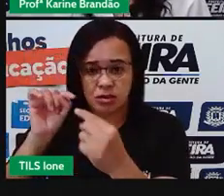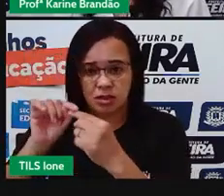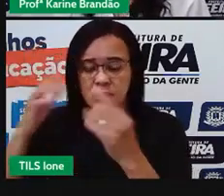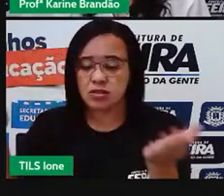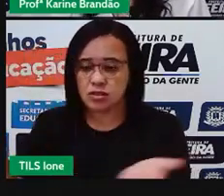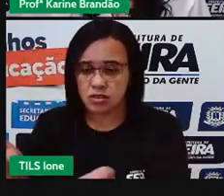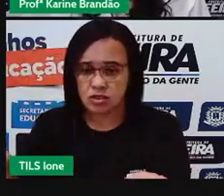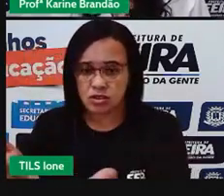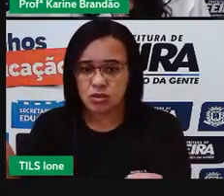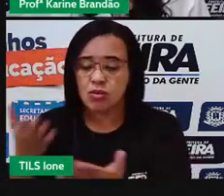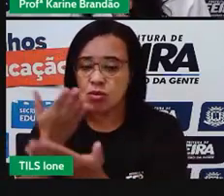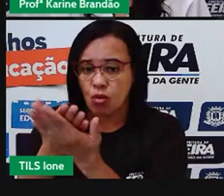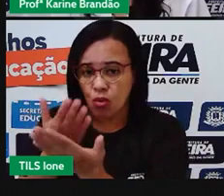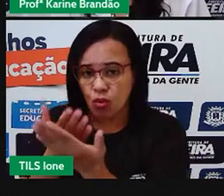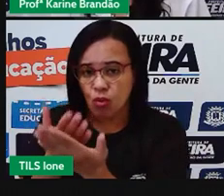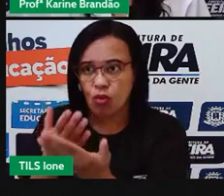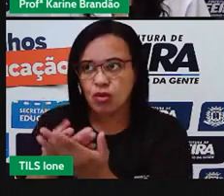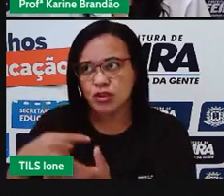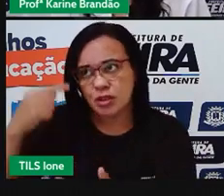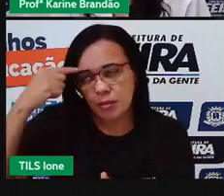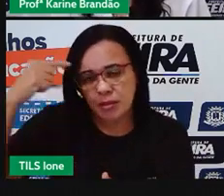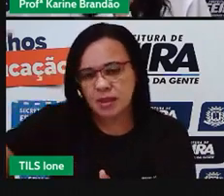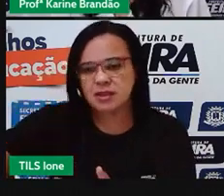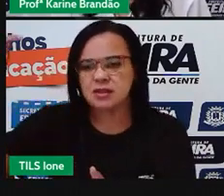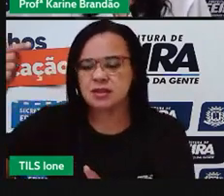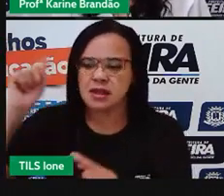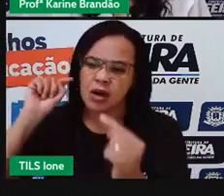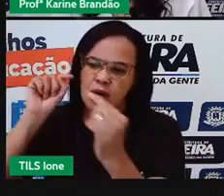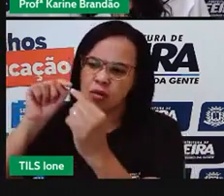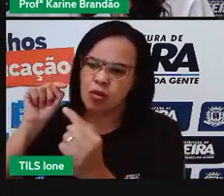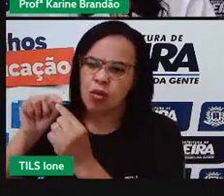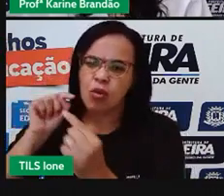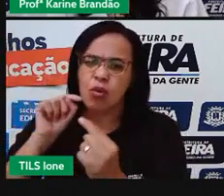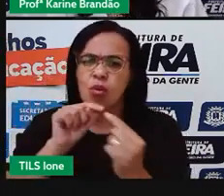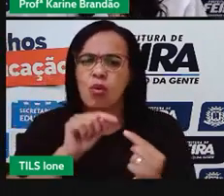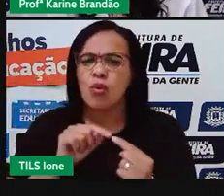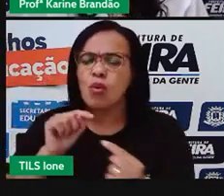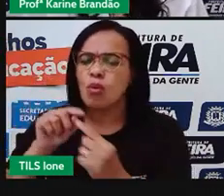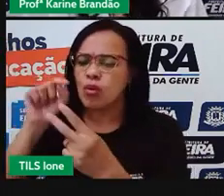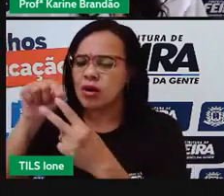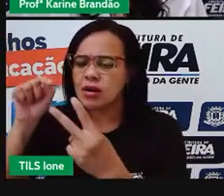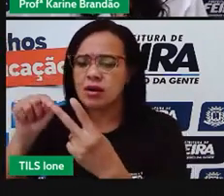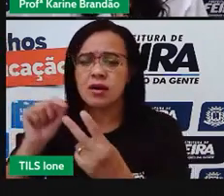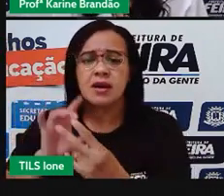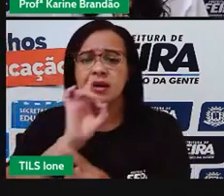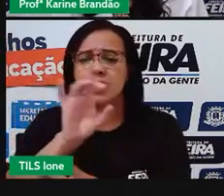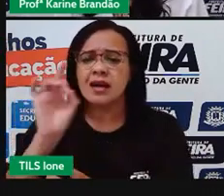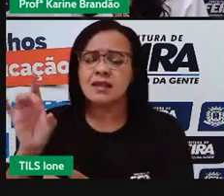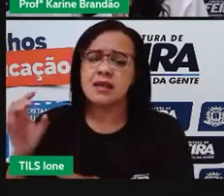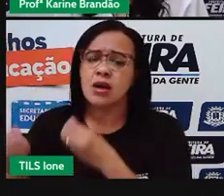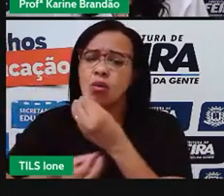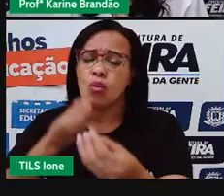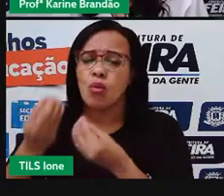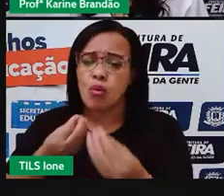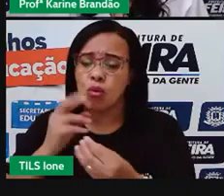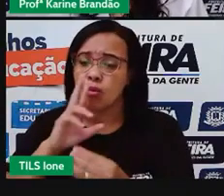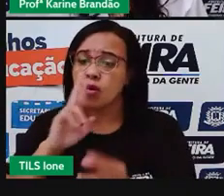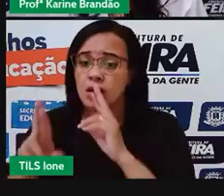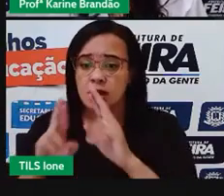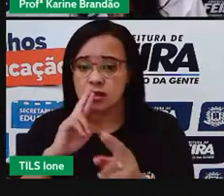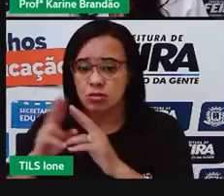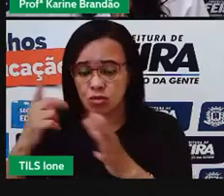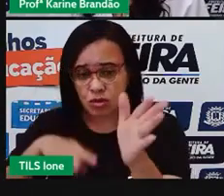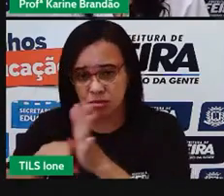aula de hoje, pensando neles e tendo respostas, o início de algumas respostas ou de algumas